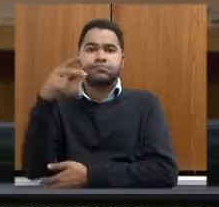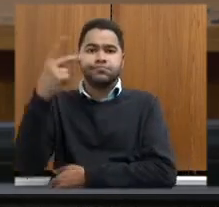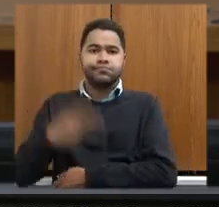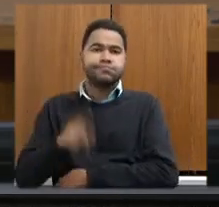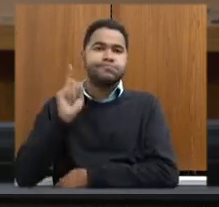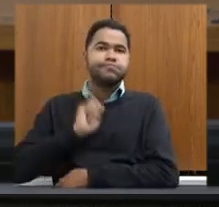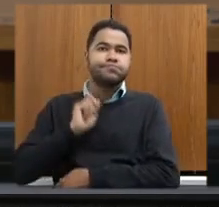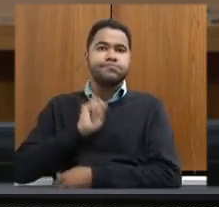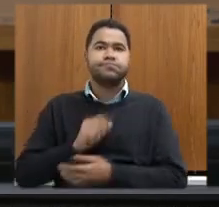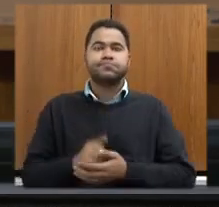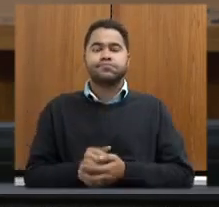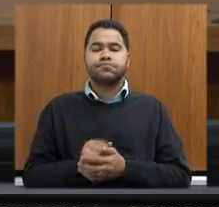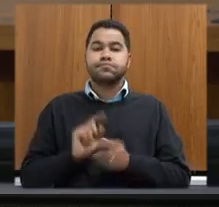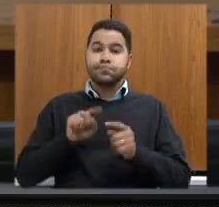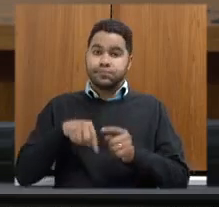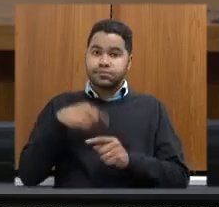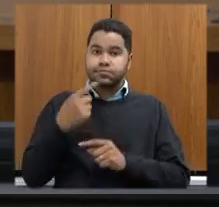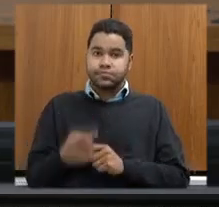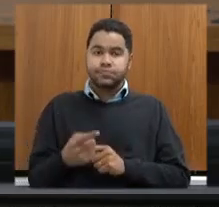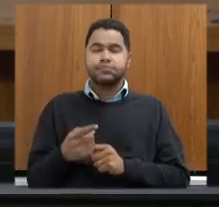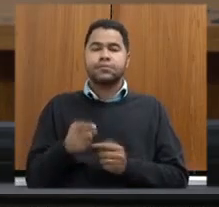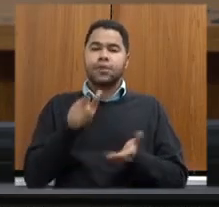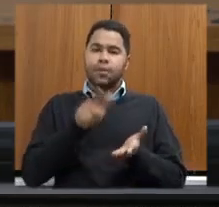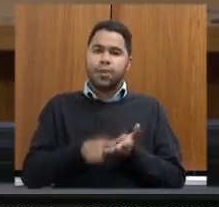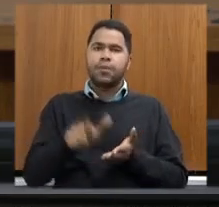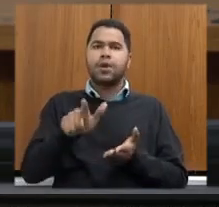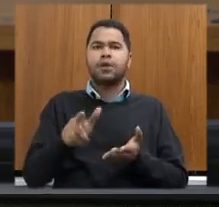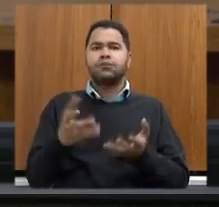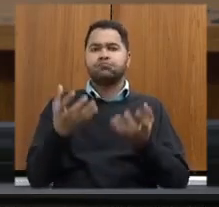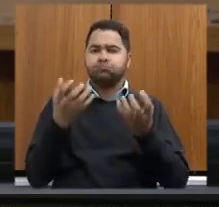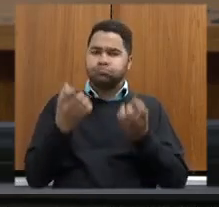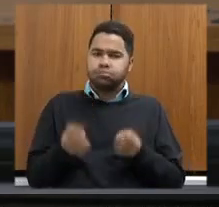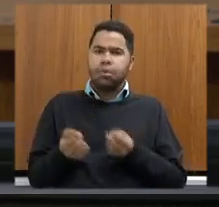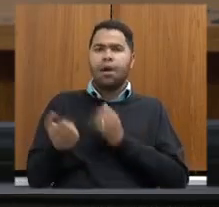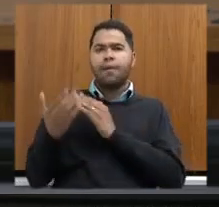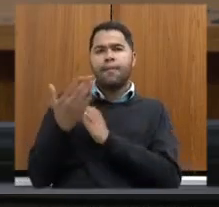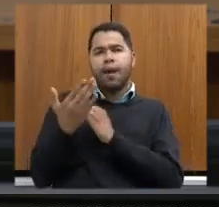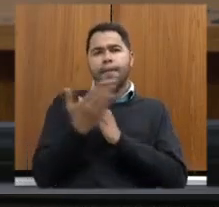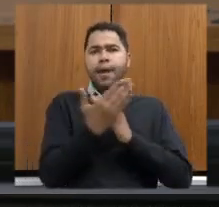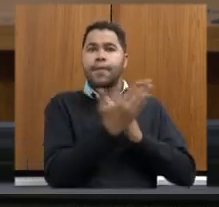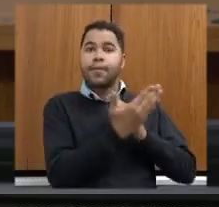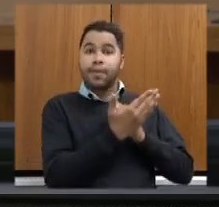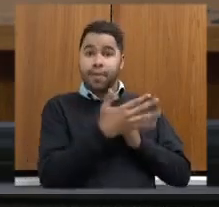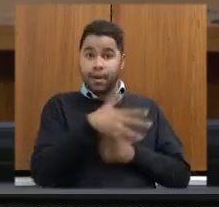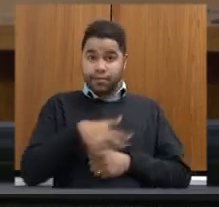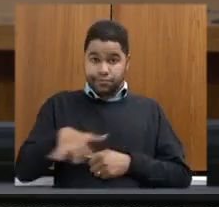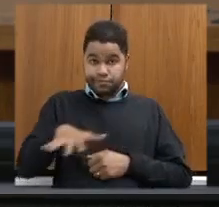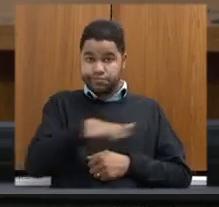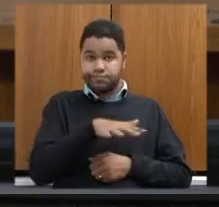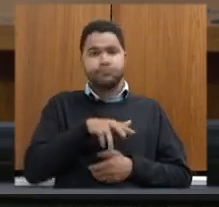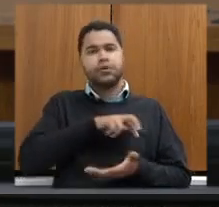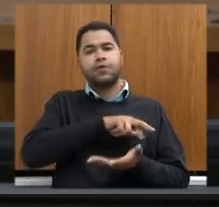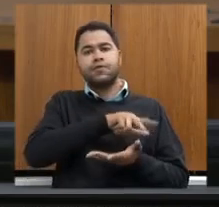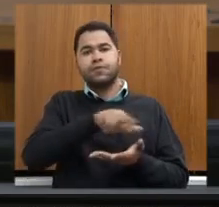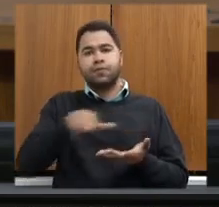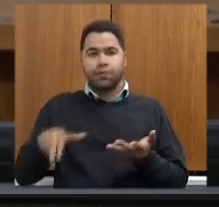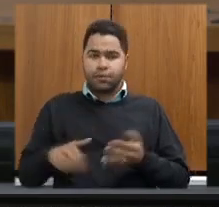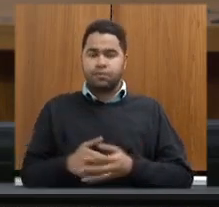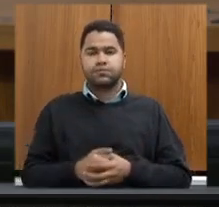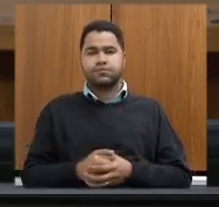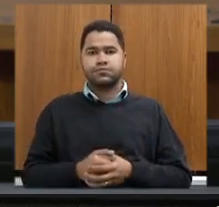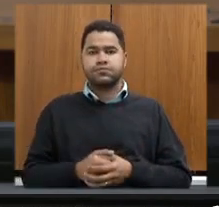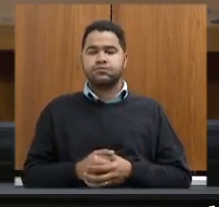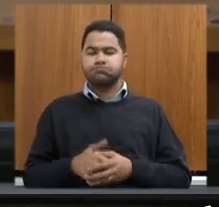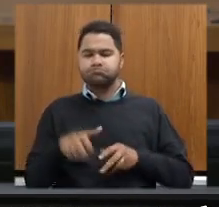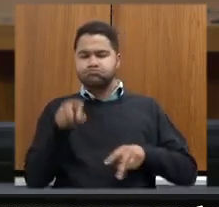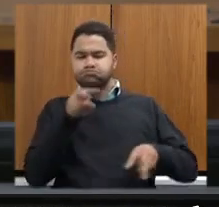Gerais. Após a publicação, nós recebemos diversas contribuições de vários setores. Essas contribuições, elas